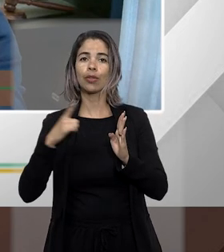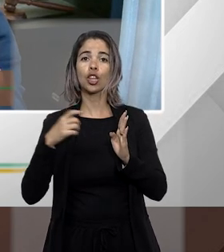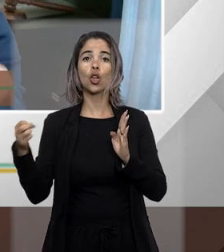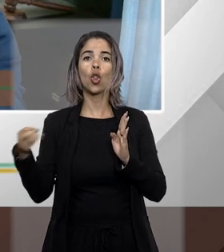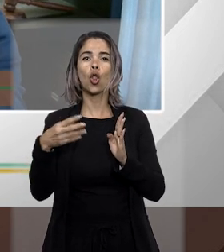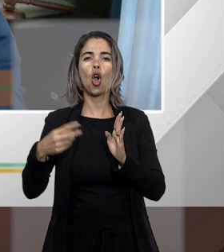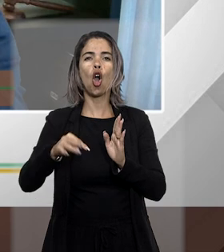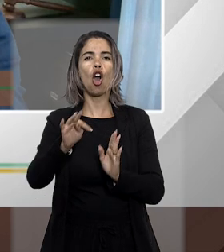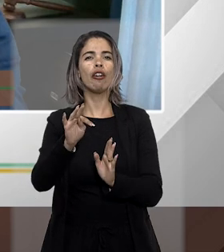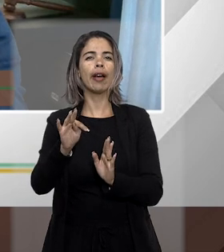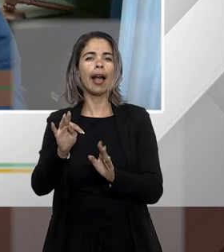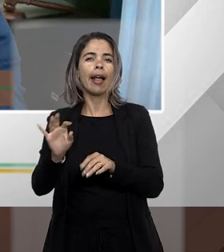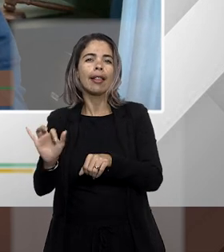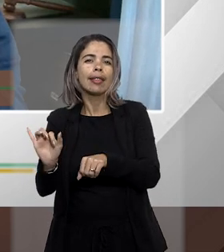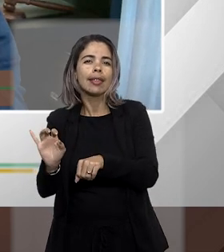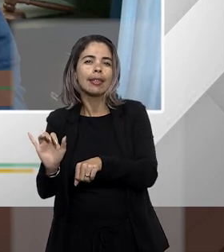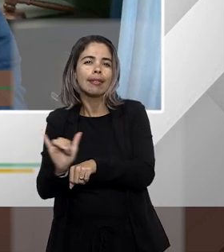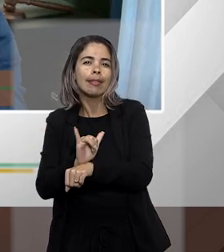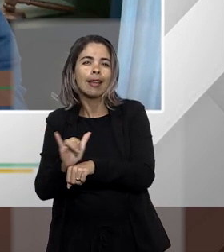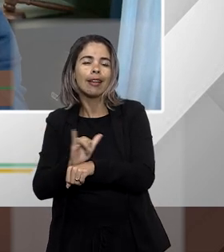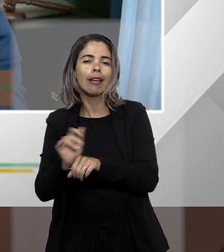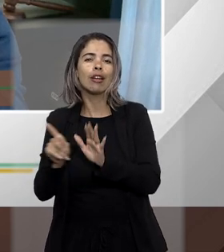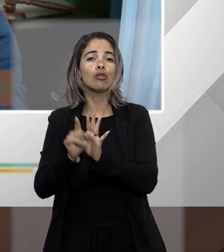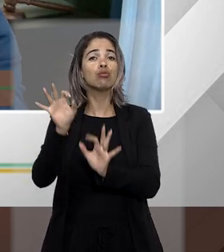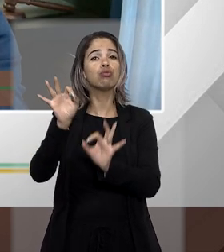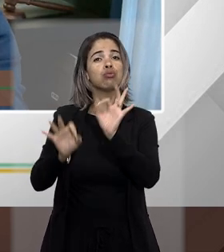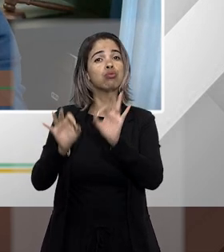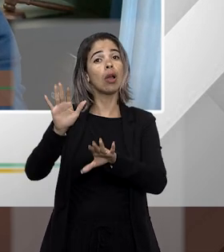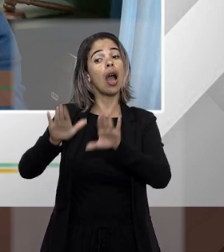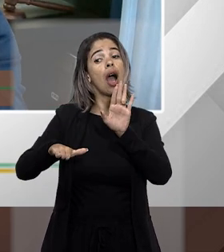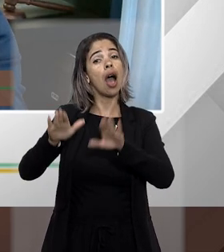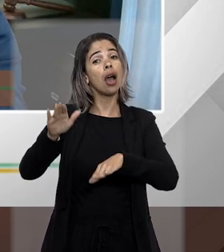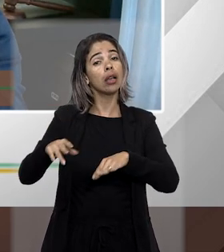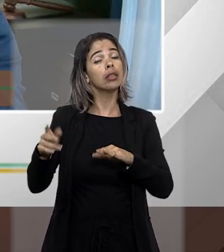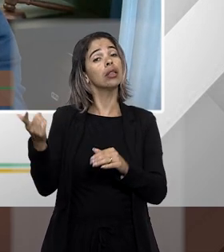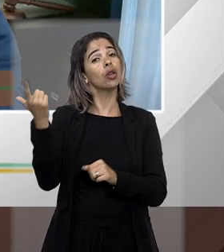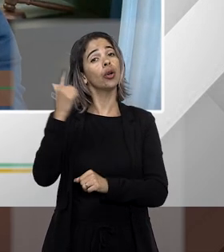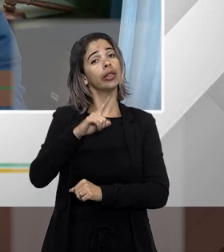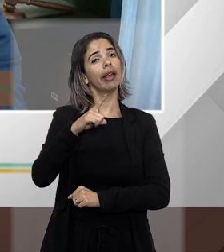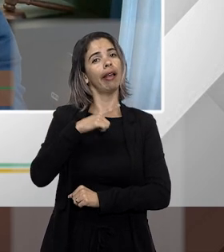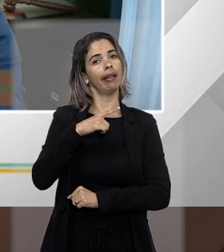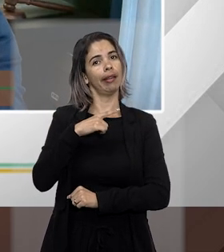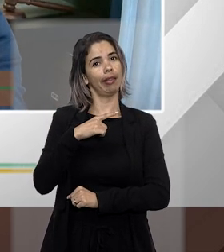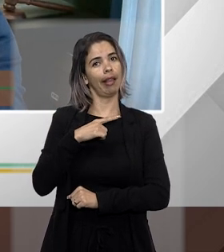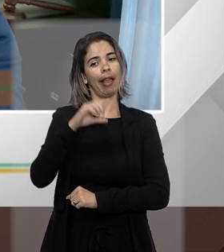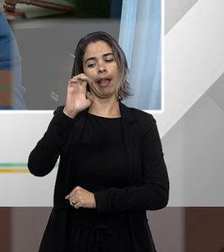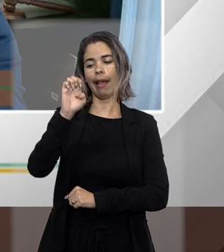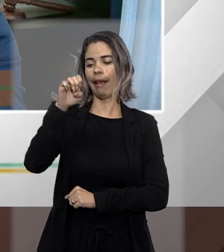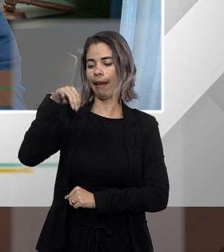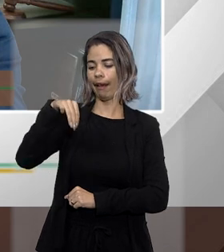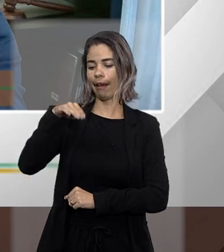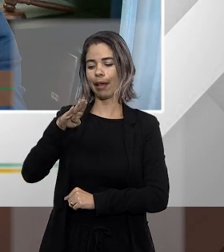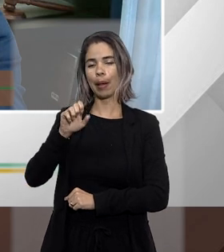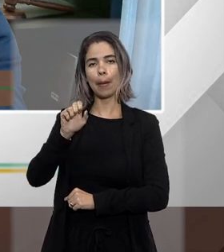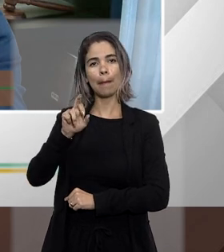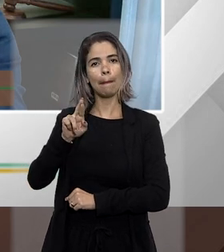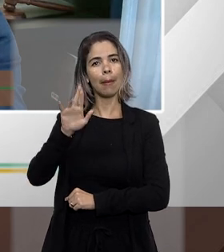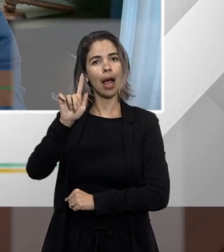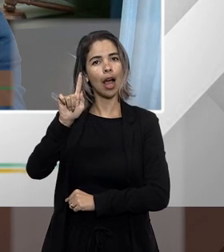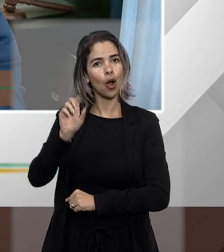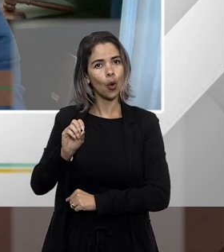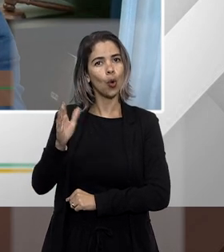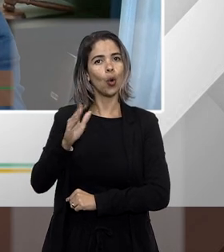faz às vezes dos embargos infringentes e aí fica a questão essa técnica de ampliação de julgamento